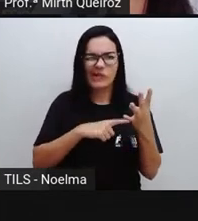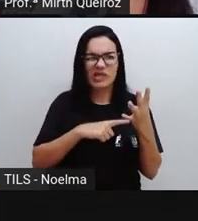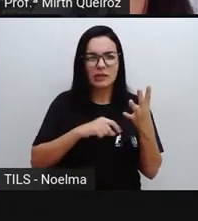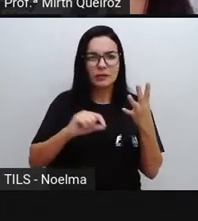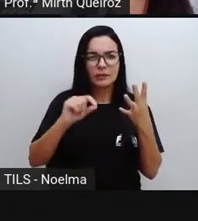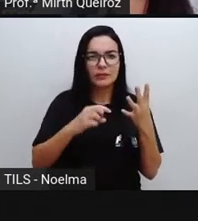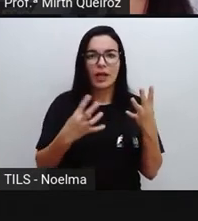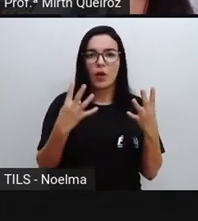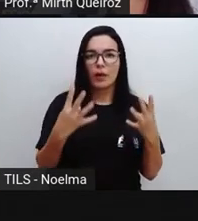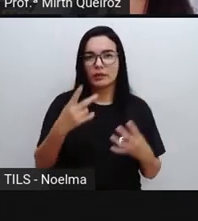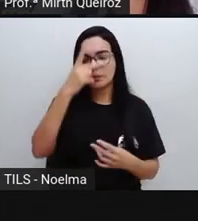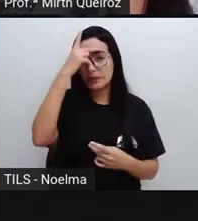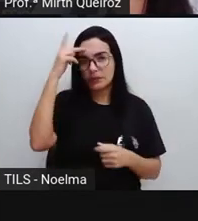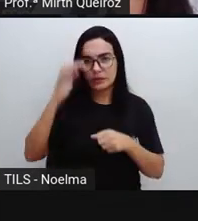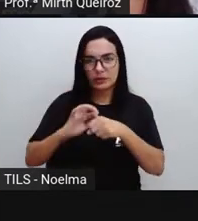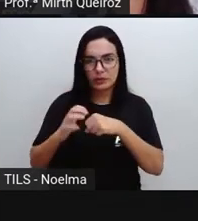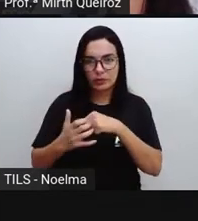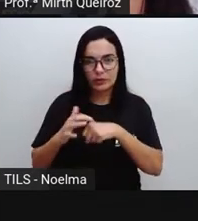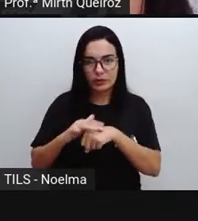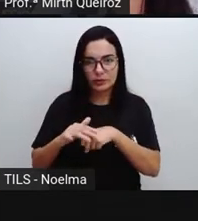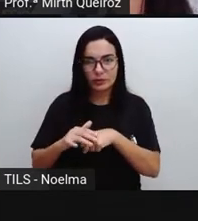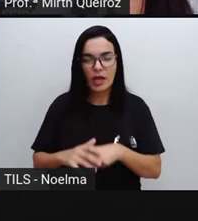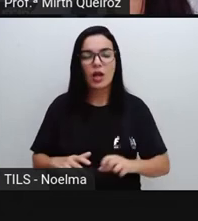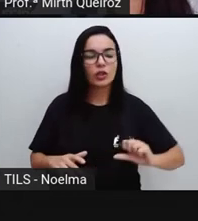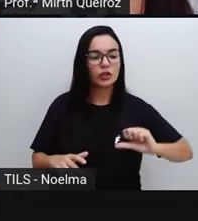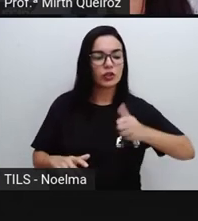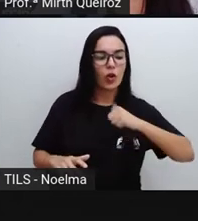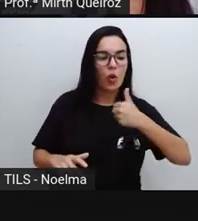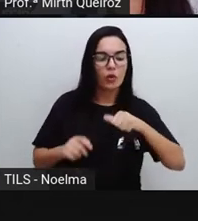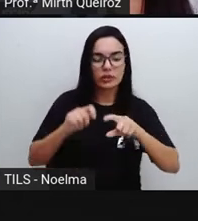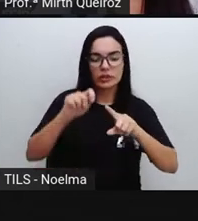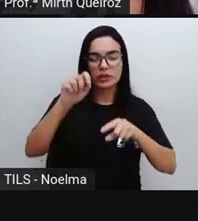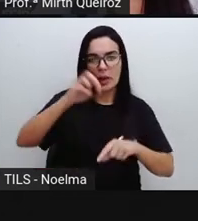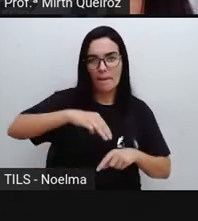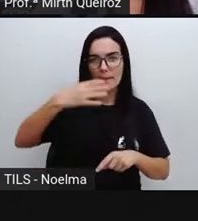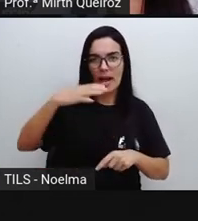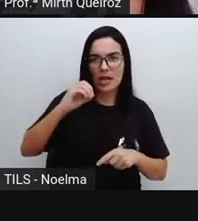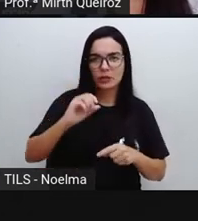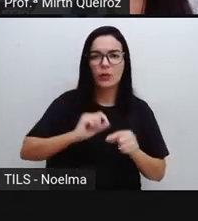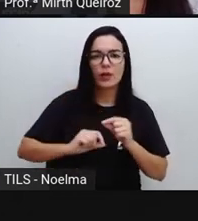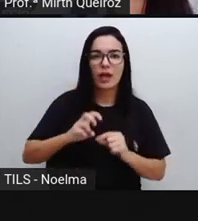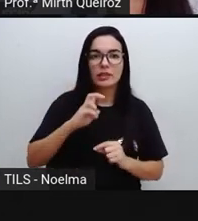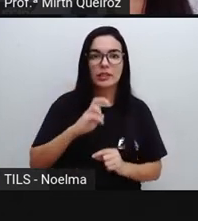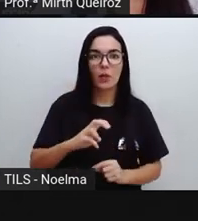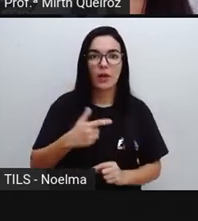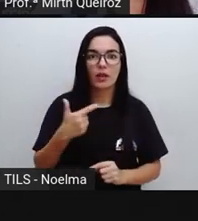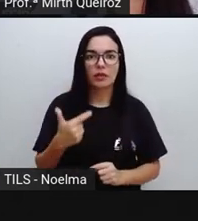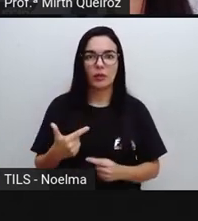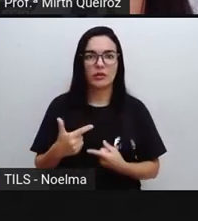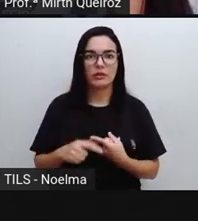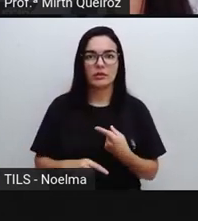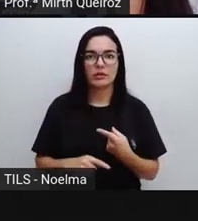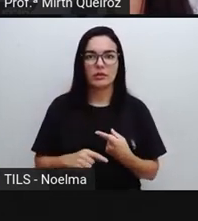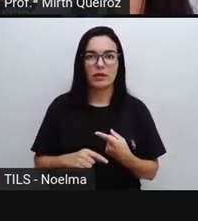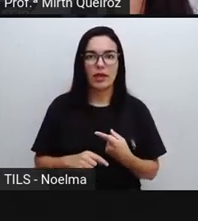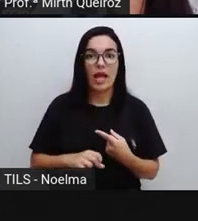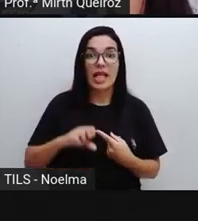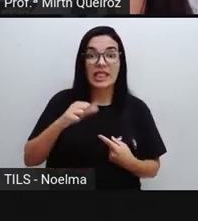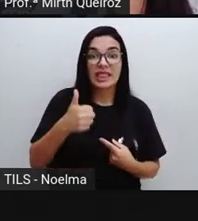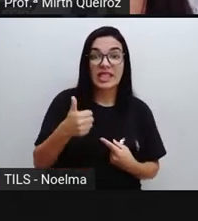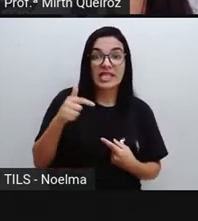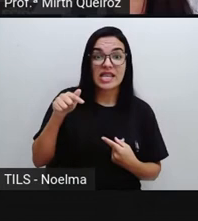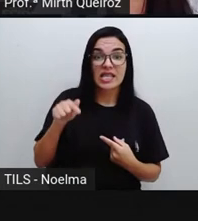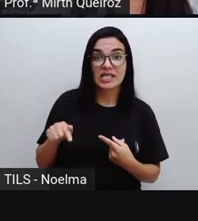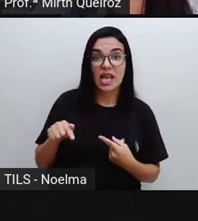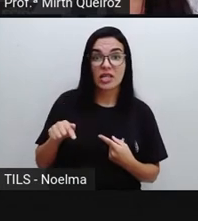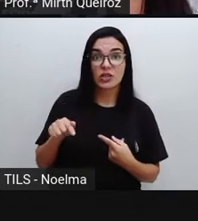4 casos. E no dia 11 de março, 52 casos. E no